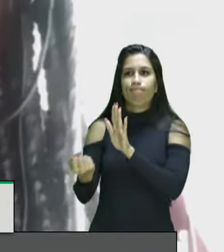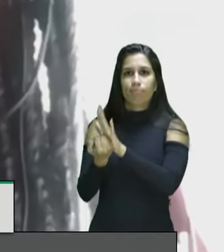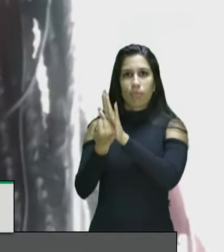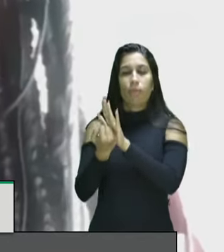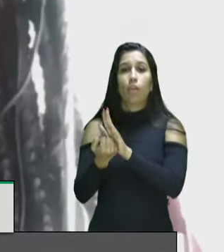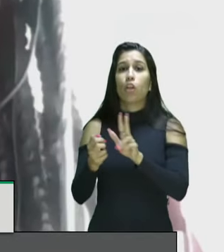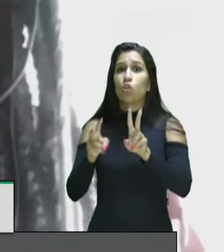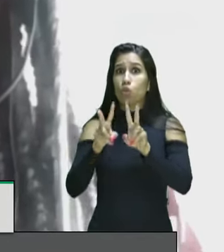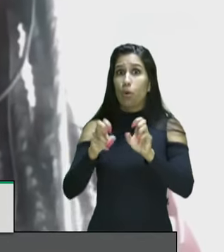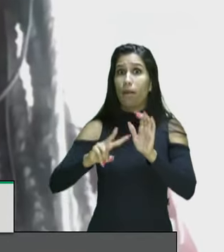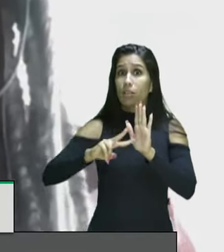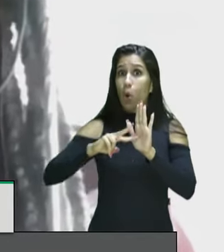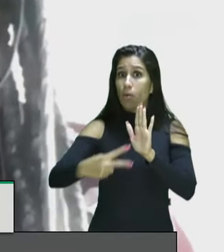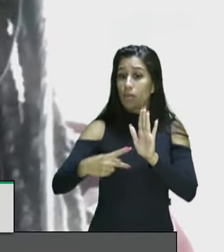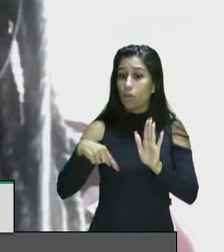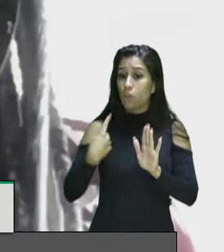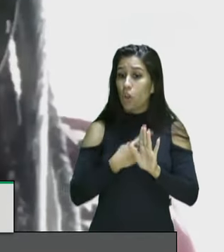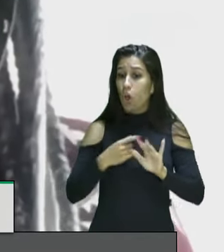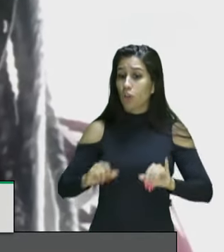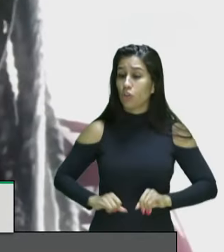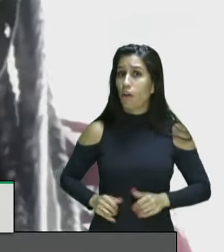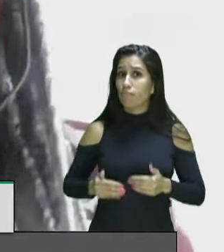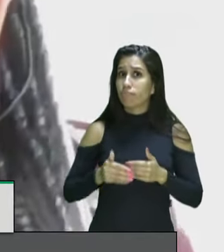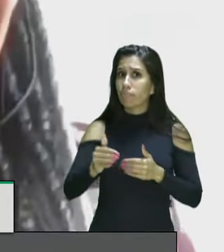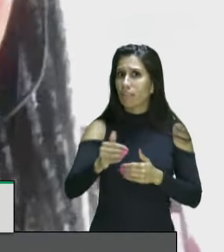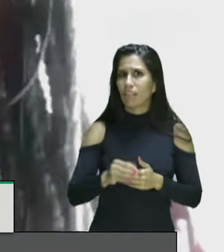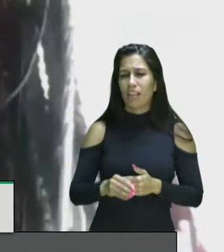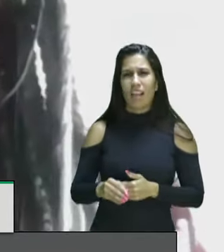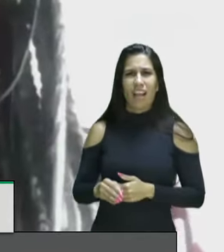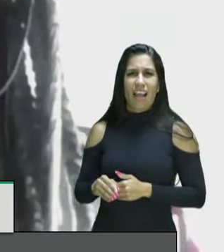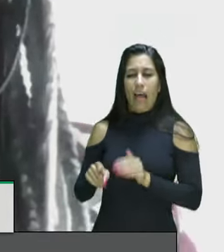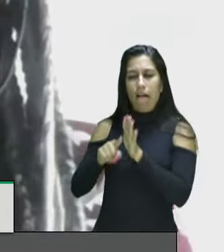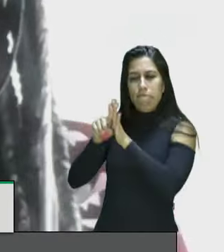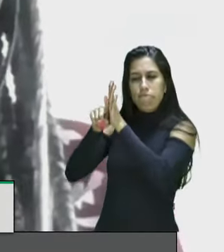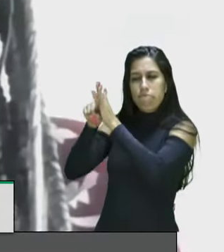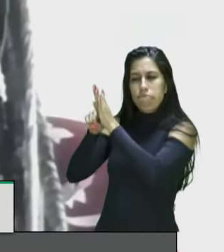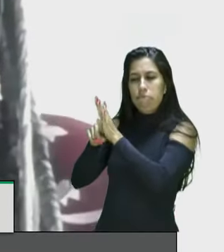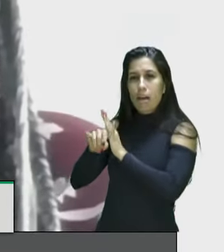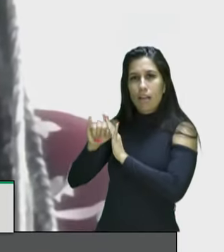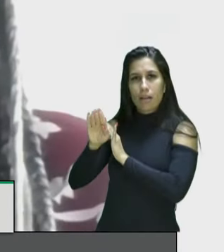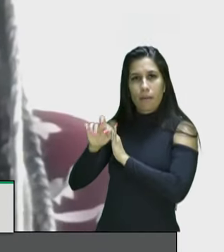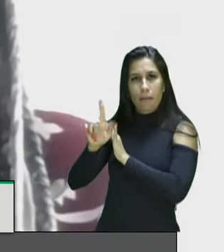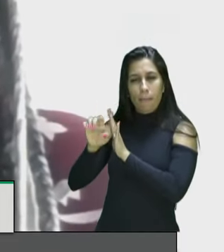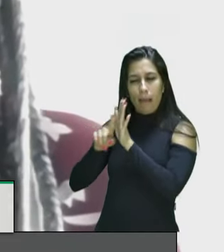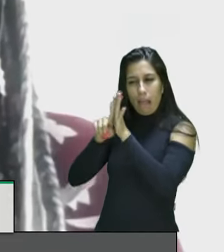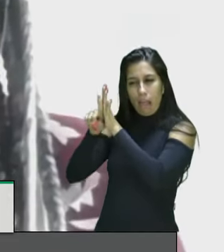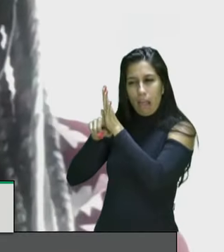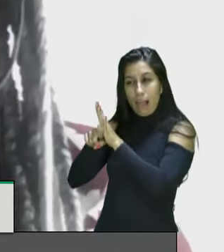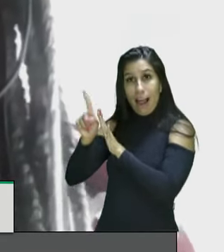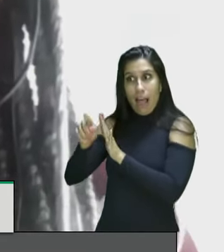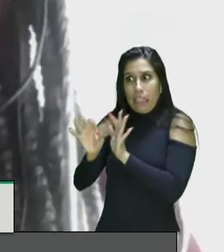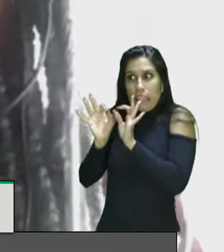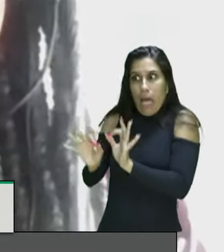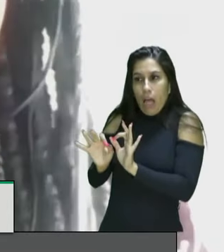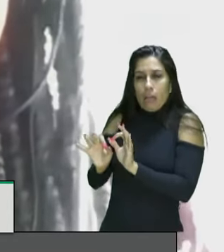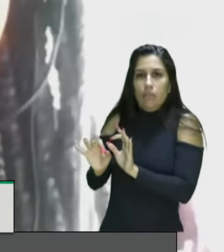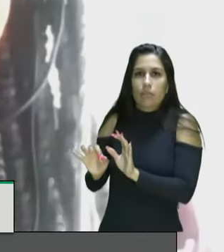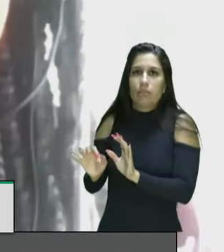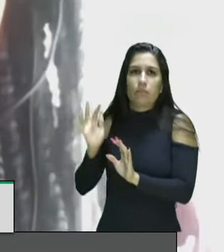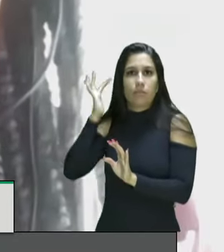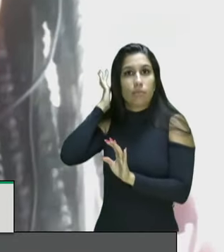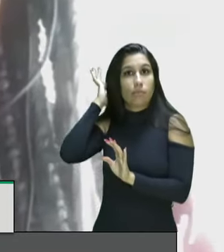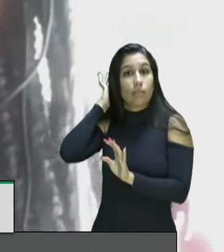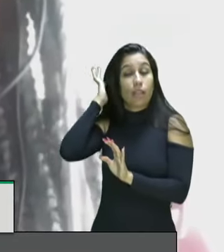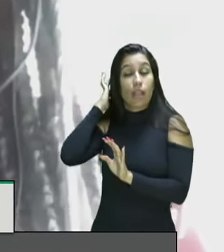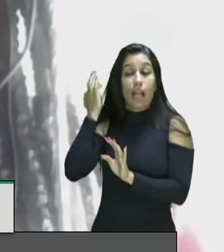arcar disso o censo não é um mero instrumento indicativo o censo ele nos traz a percepção da